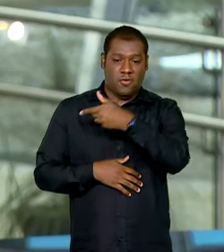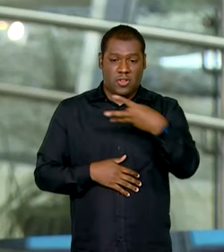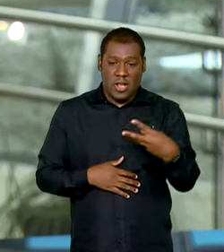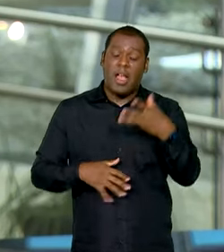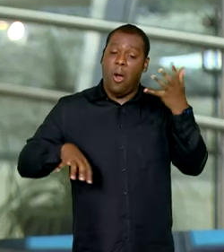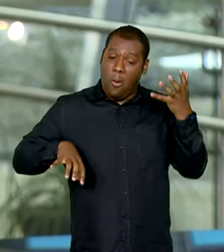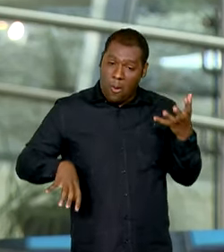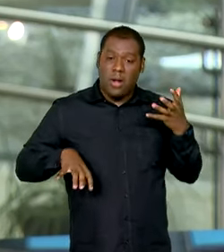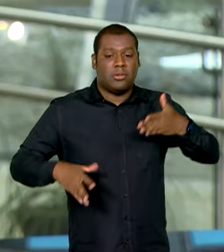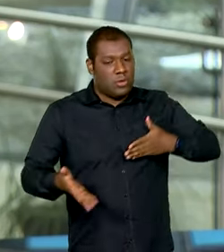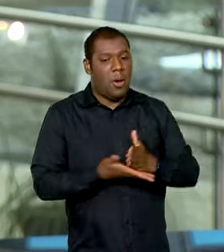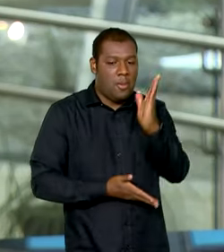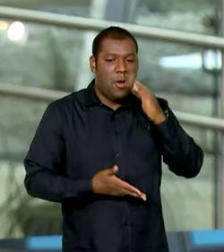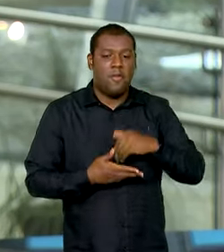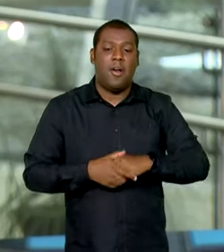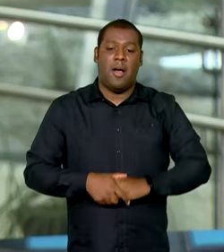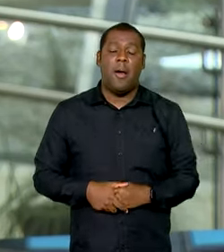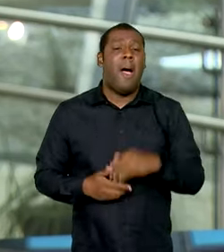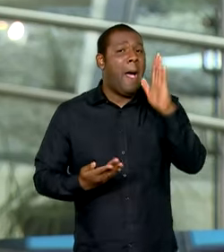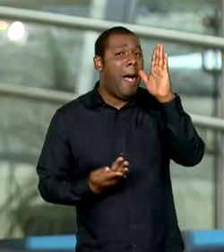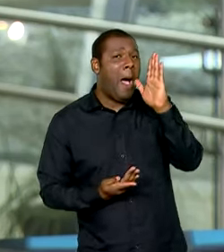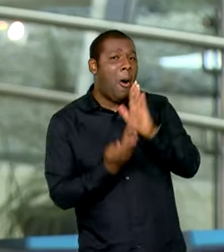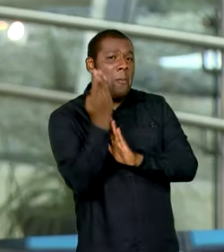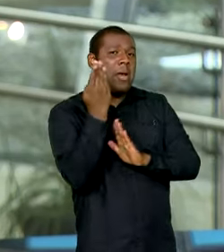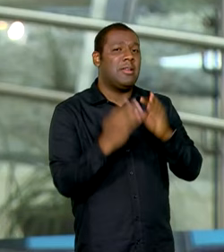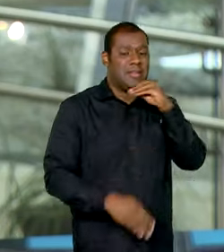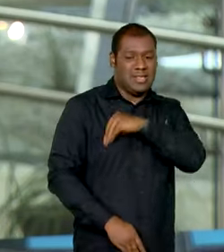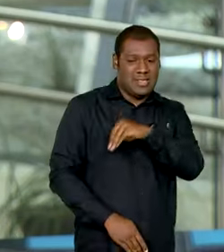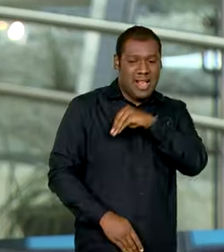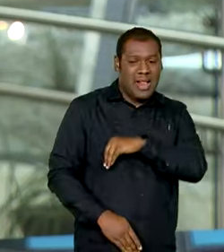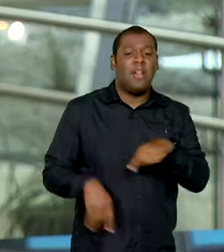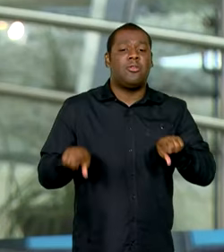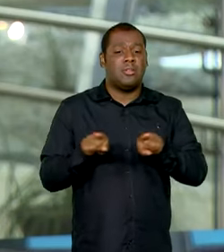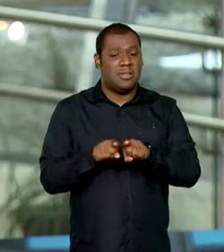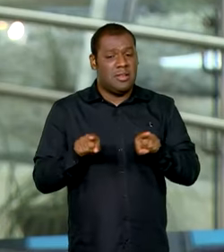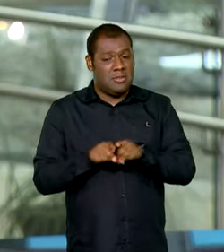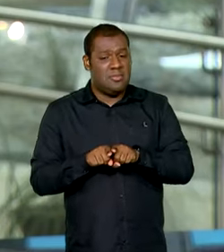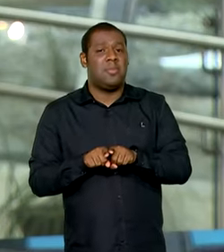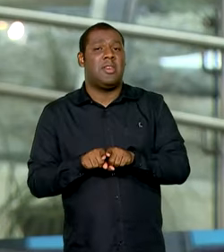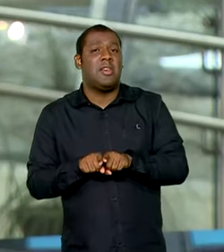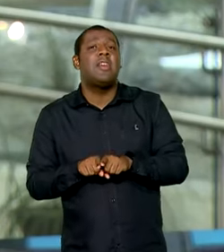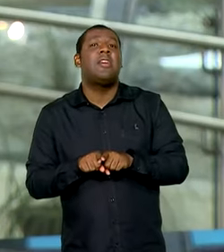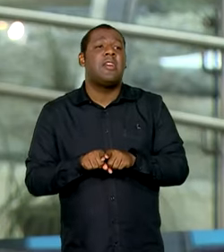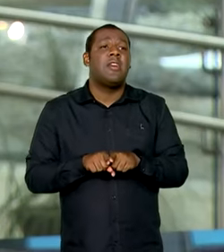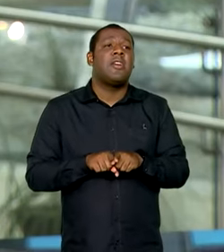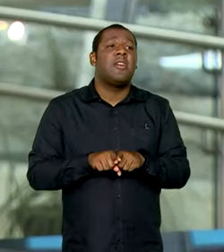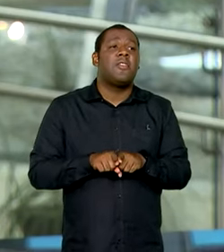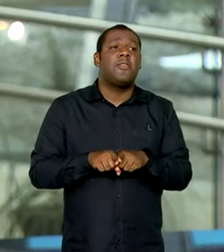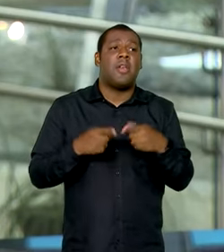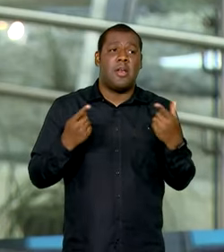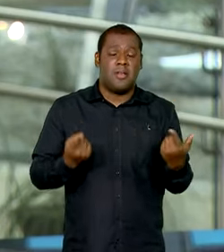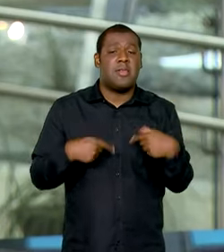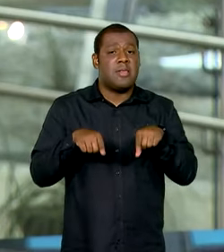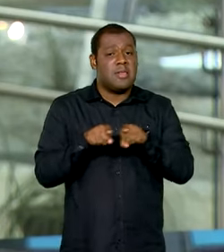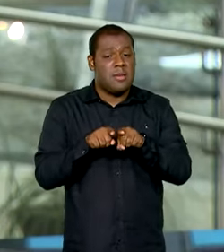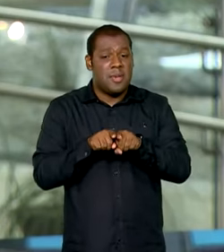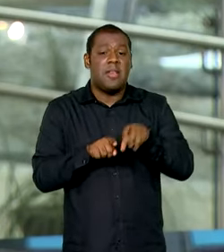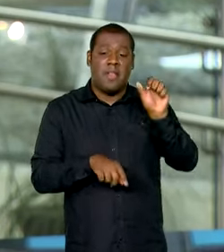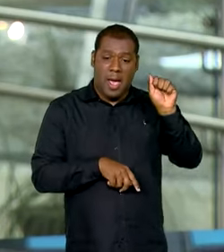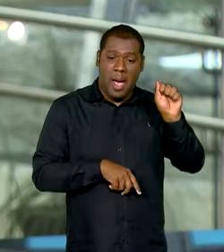Agora, a gente sabe que esse aumento não se reflete apenas no salário mínimo, né? Tem também reflexos em outros benefícios, como, por exemplo,